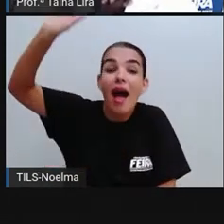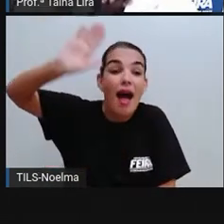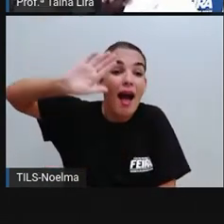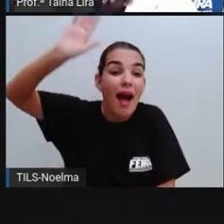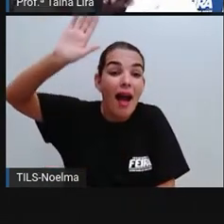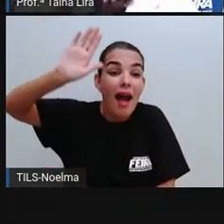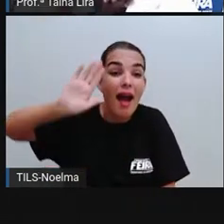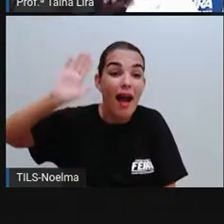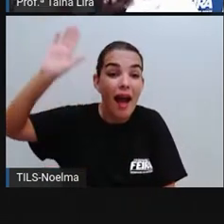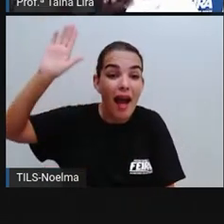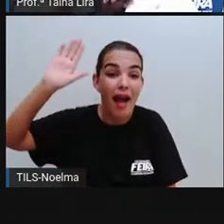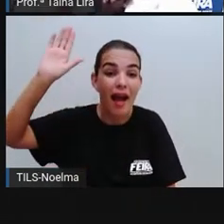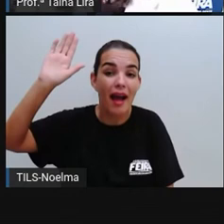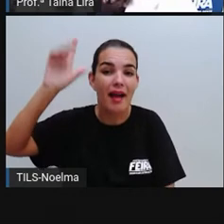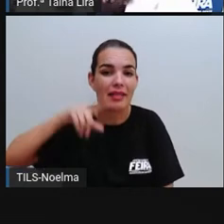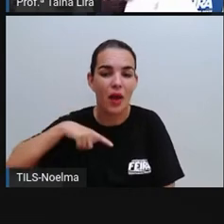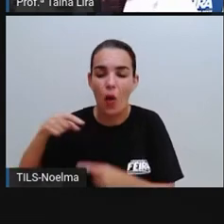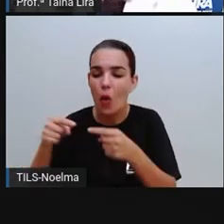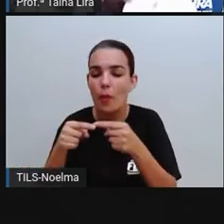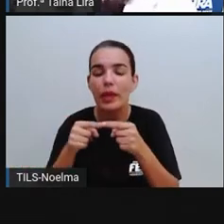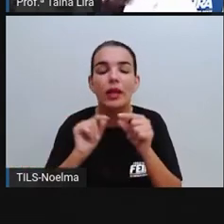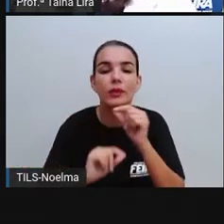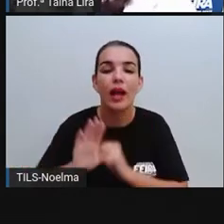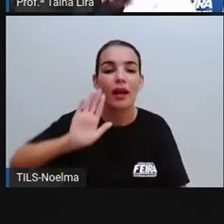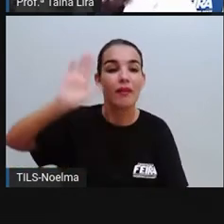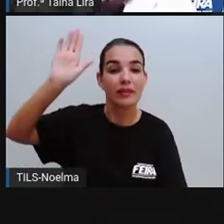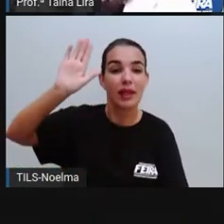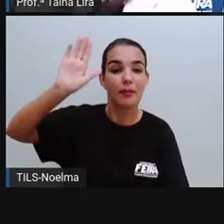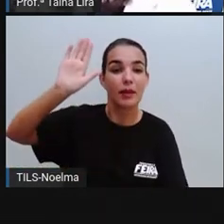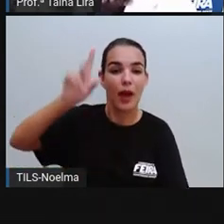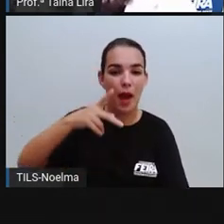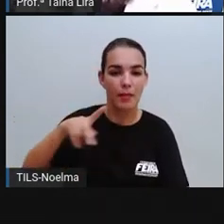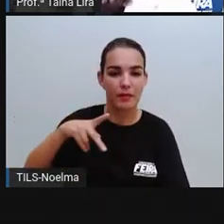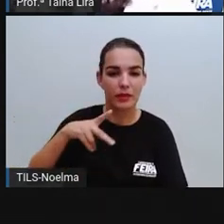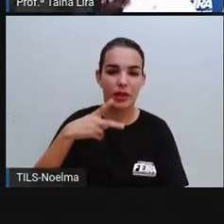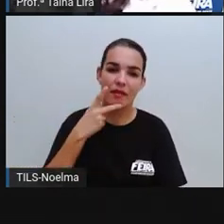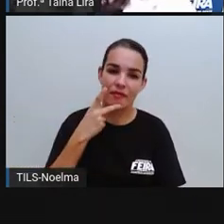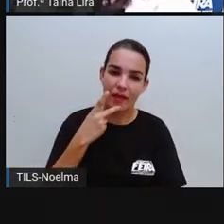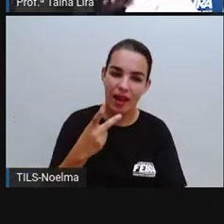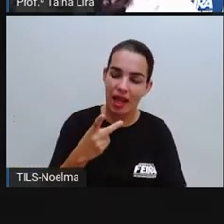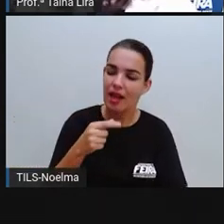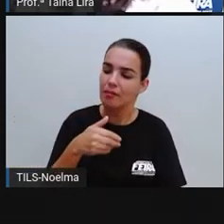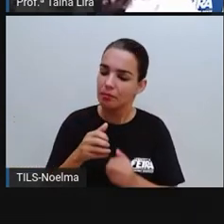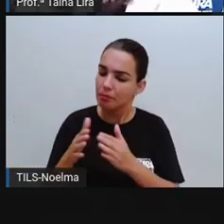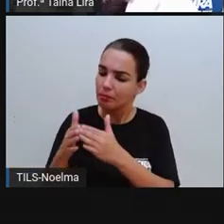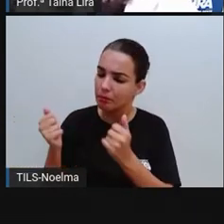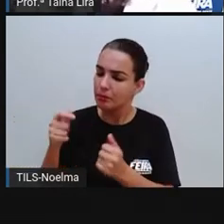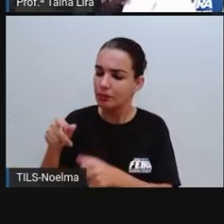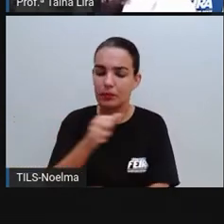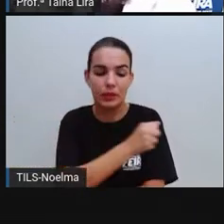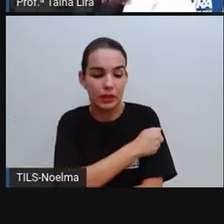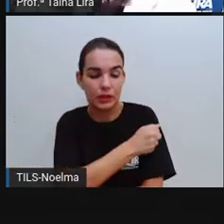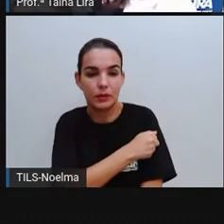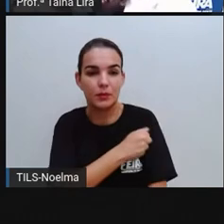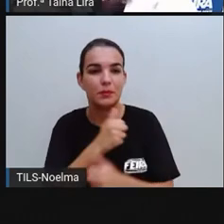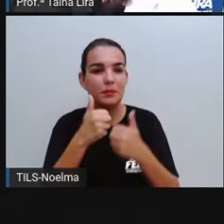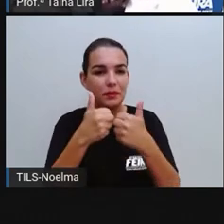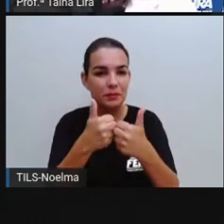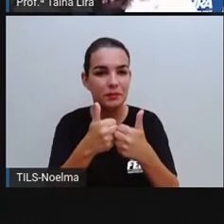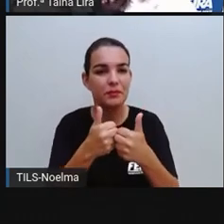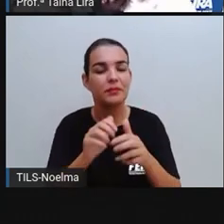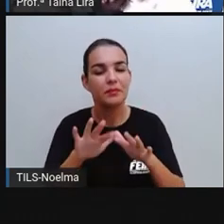conseguiram aí fazer um combinado, né, levantar a mão e a professora vai dizer quem é que vai falar primeiro, então,